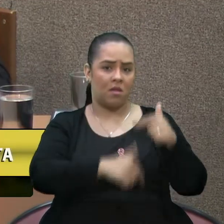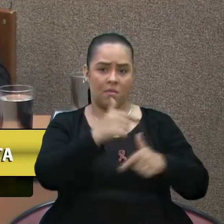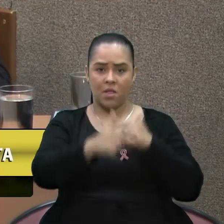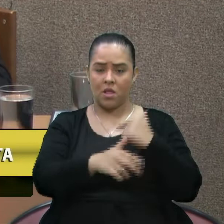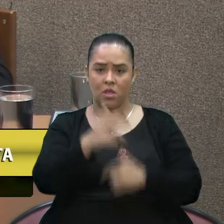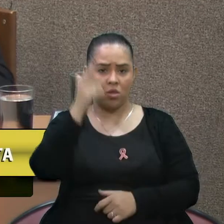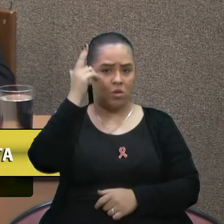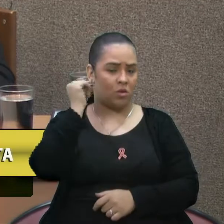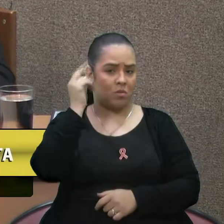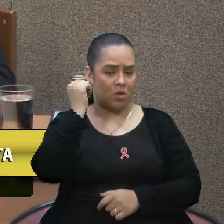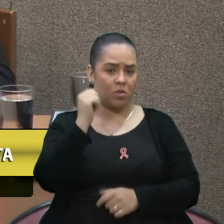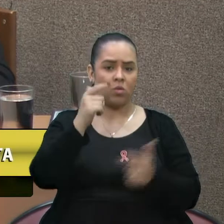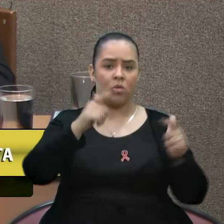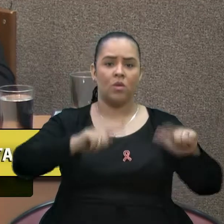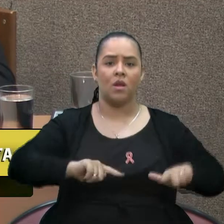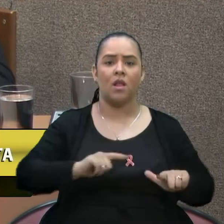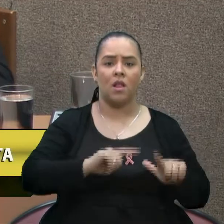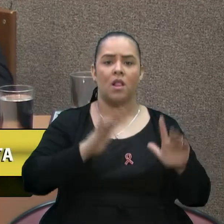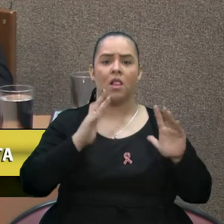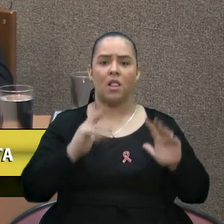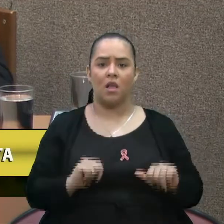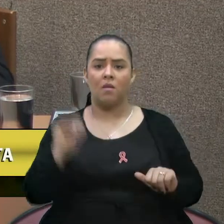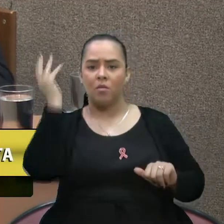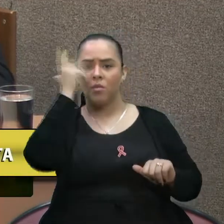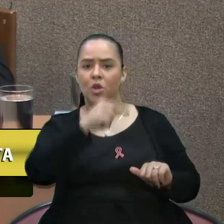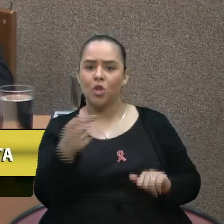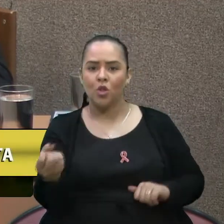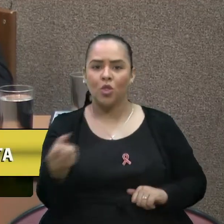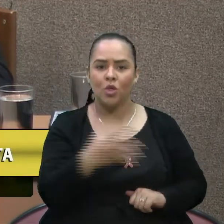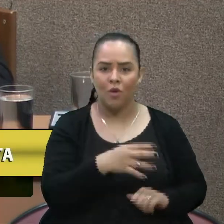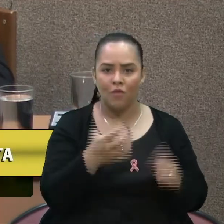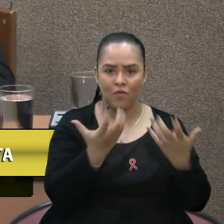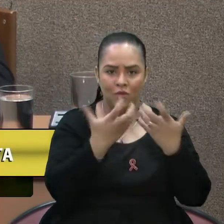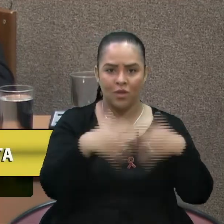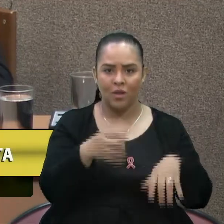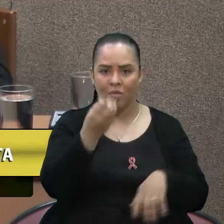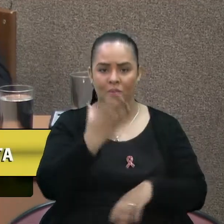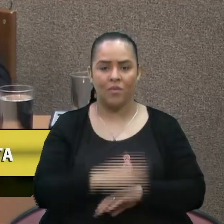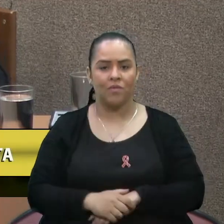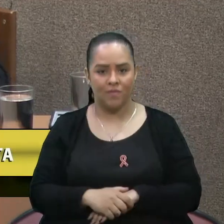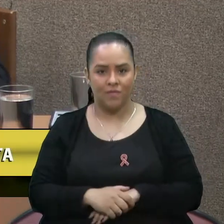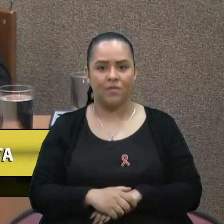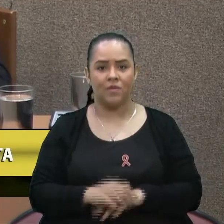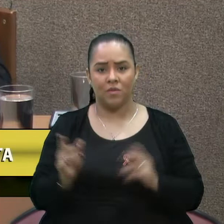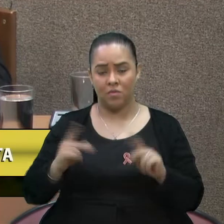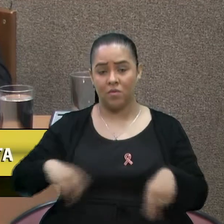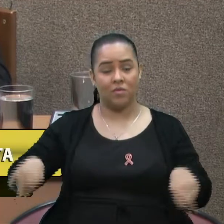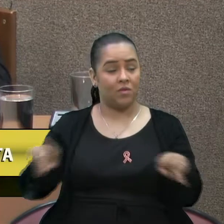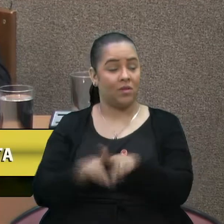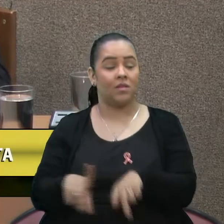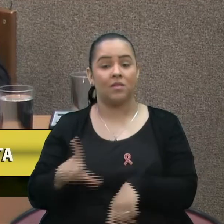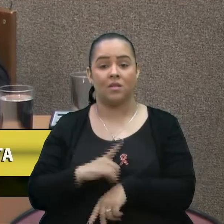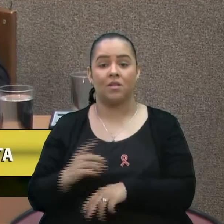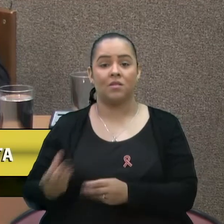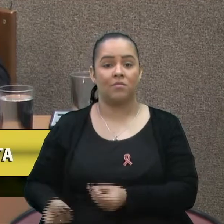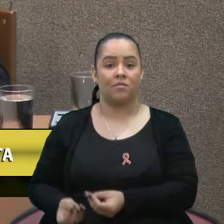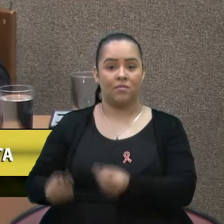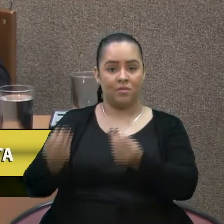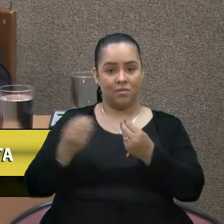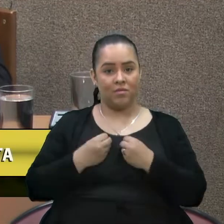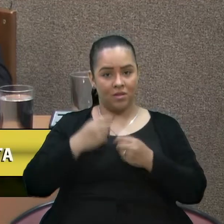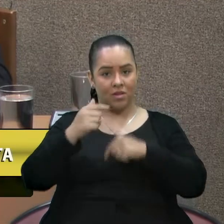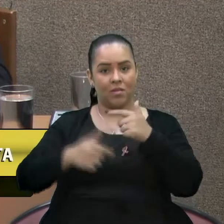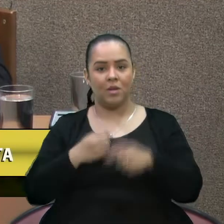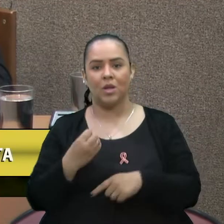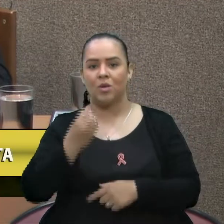normalmente, num ambiente limpo, bonito, novo, que funciona, e o povo recebe em troca um trabalho coerente àquilo